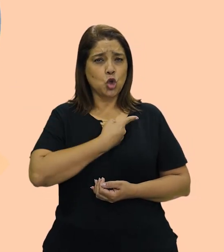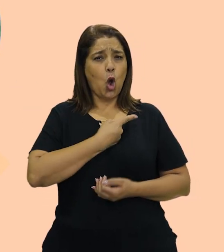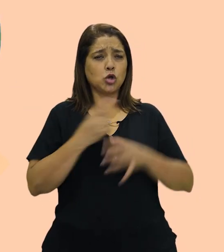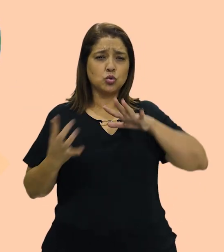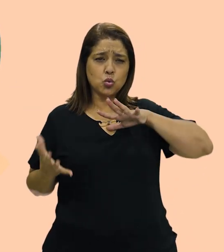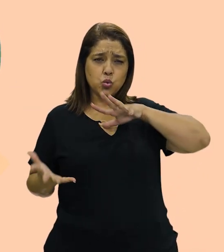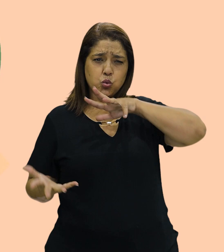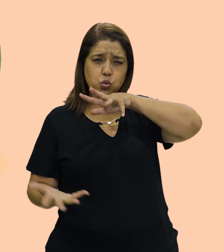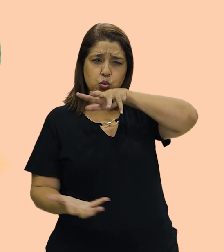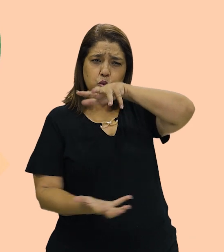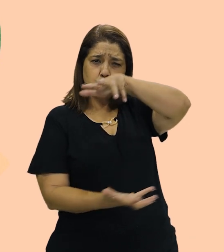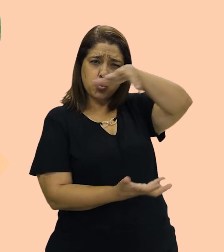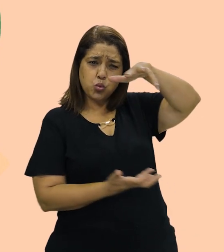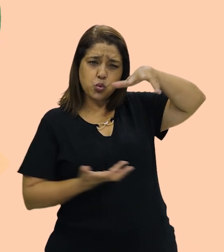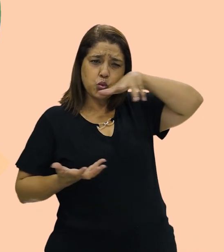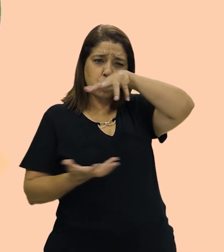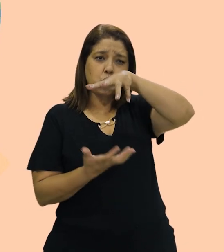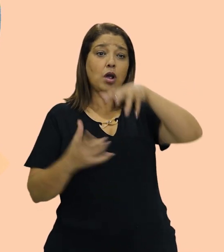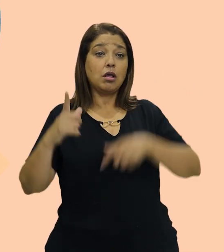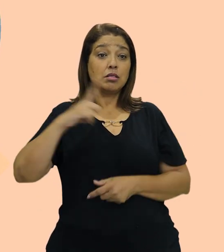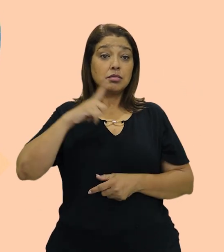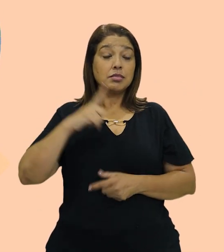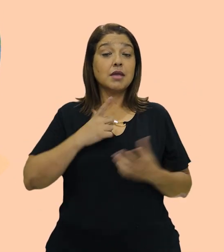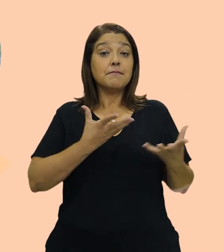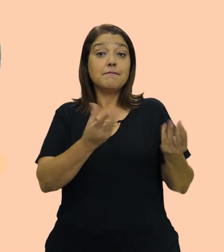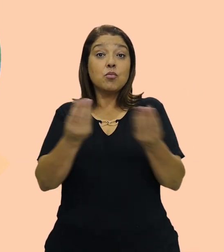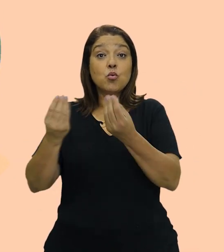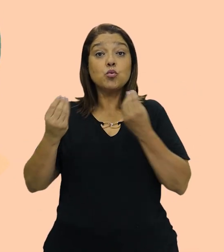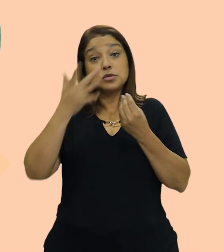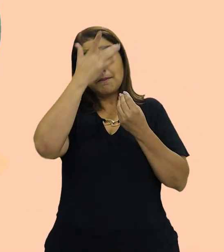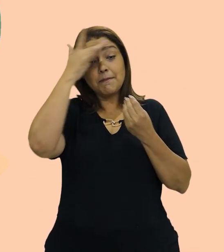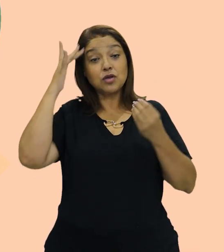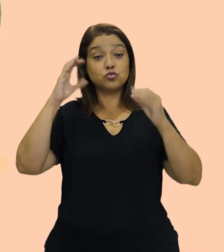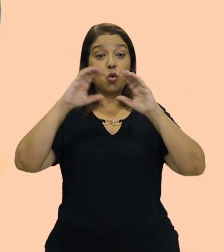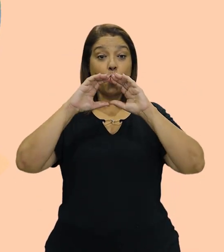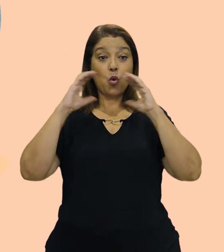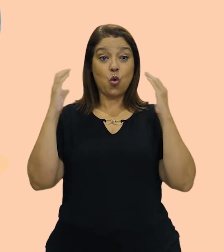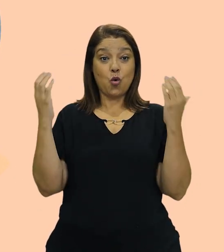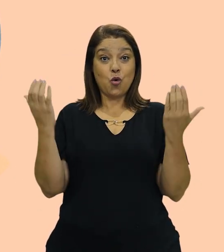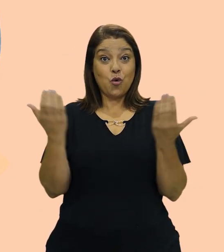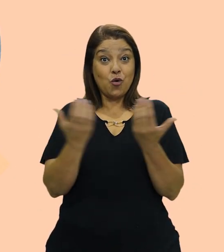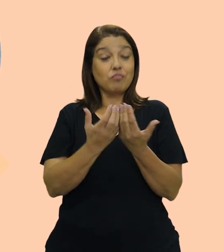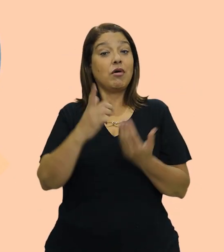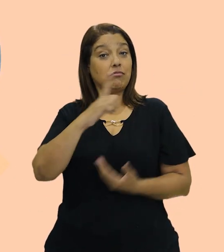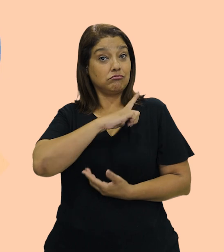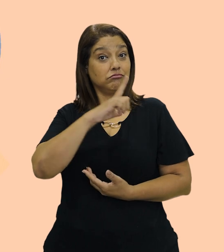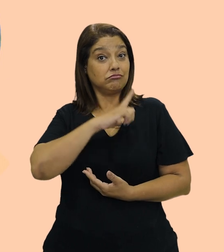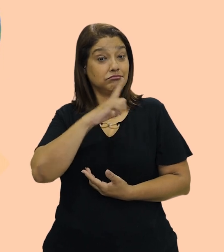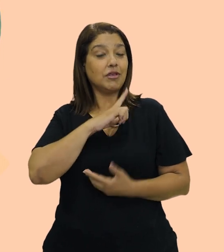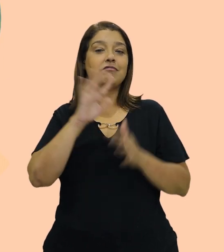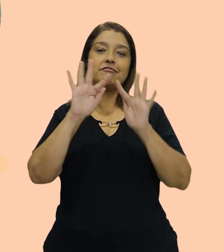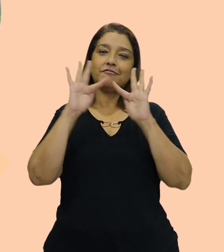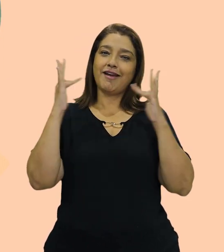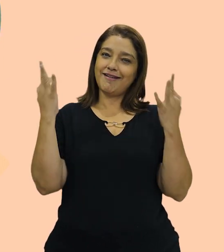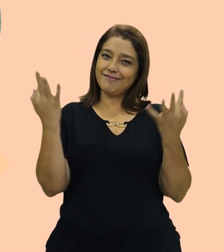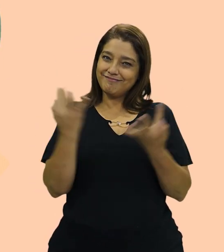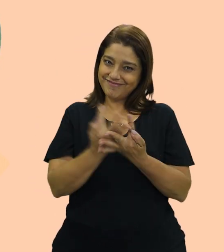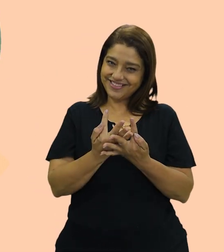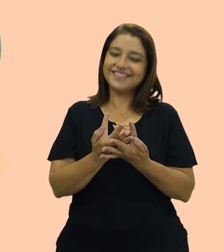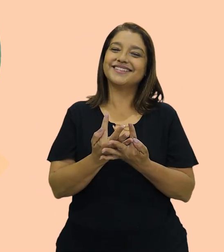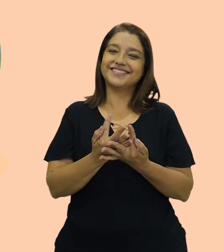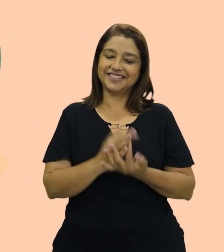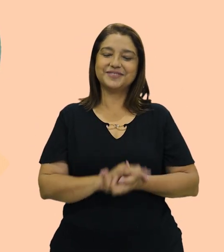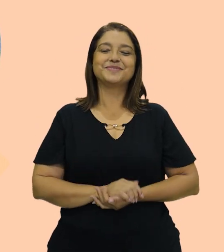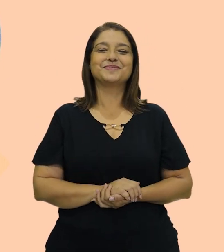them is our family. Então, em nosso mundo grande, existem muitas comunidades